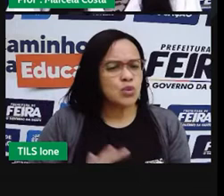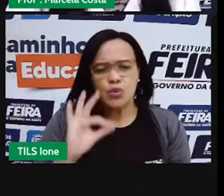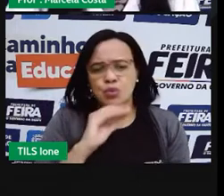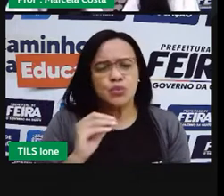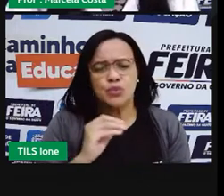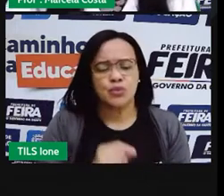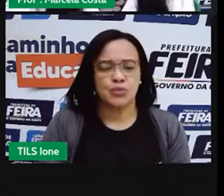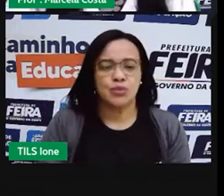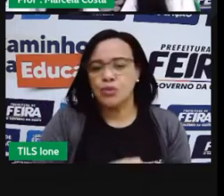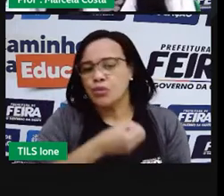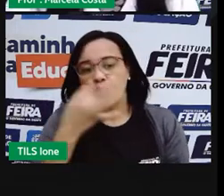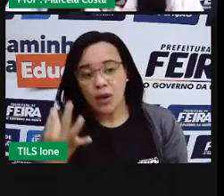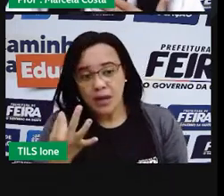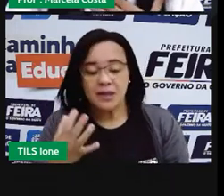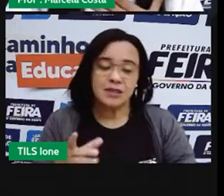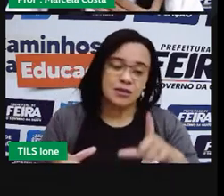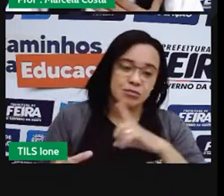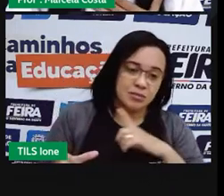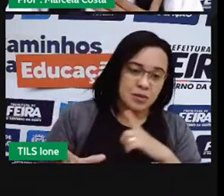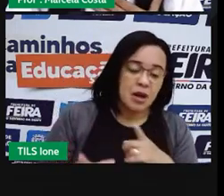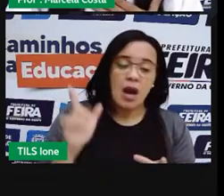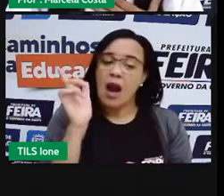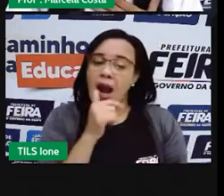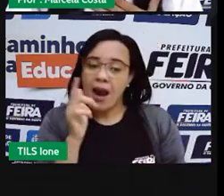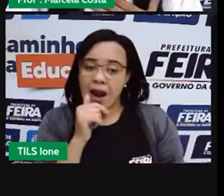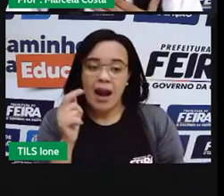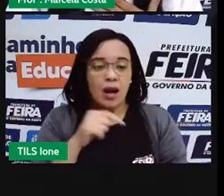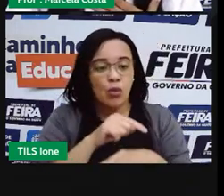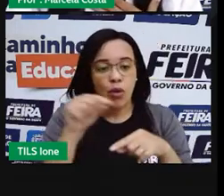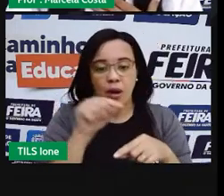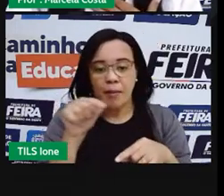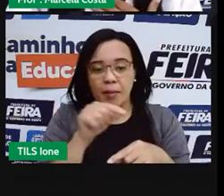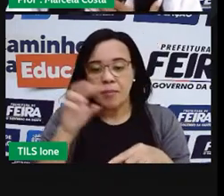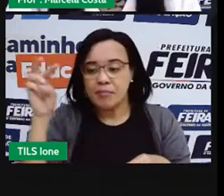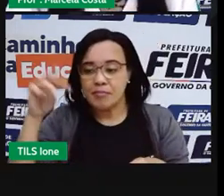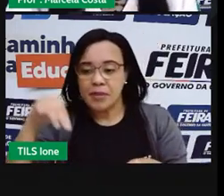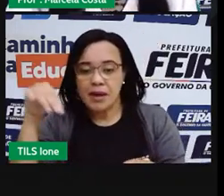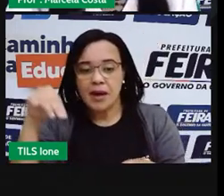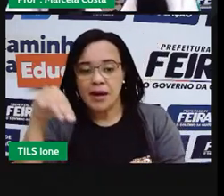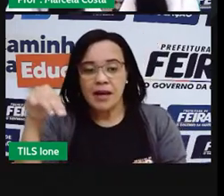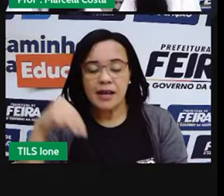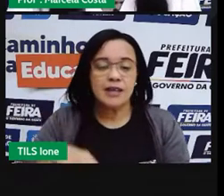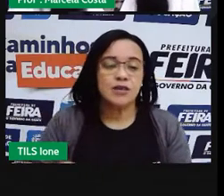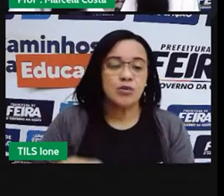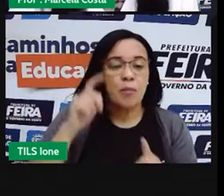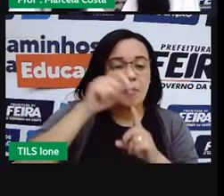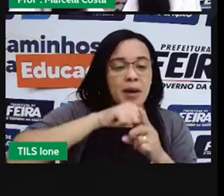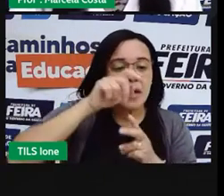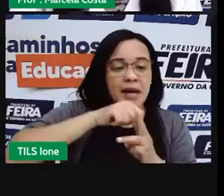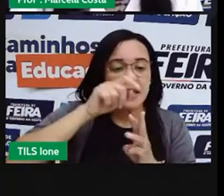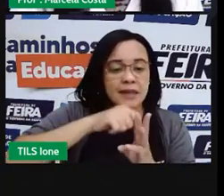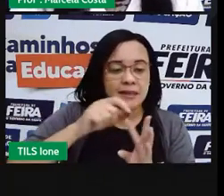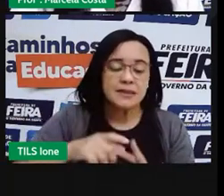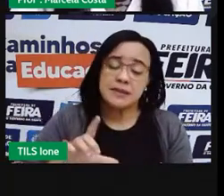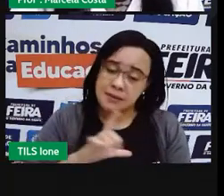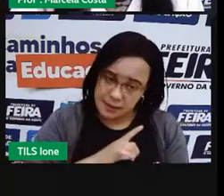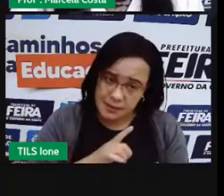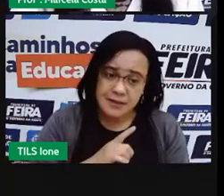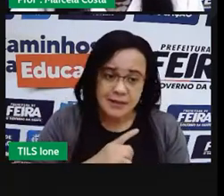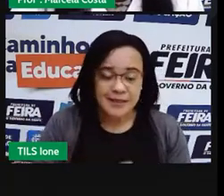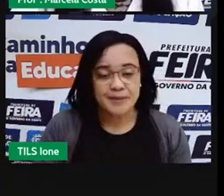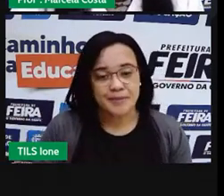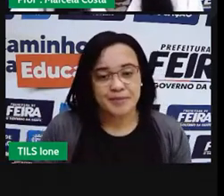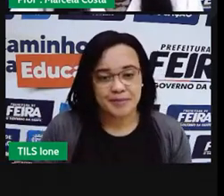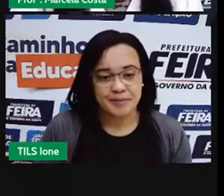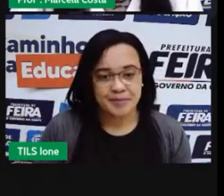valores que vocês têm aí à disposição. Tá certo? Então, você observa que nessa parte